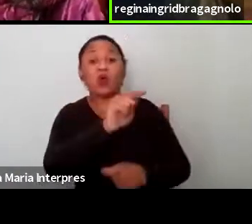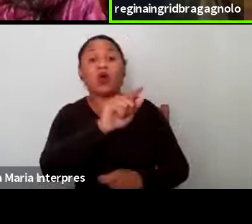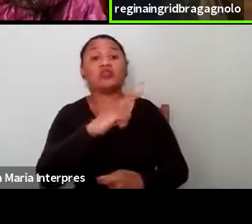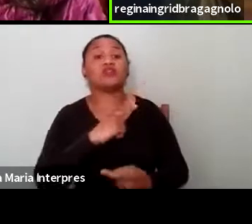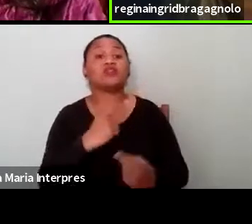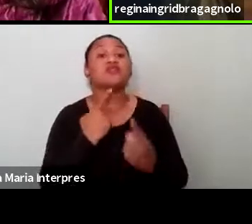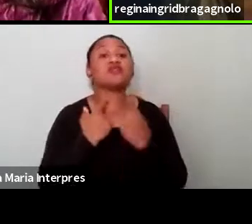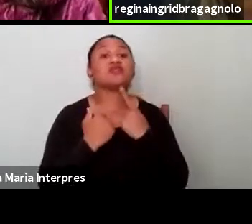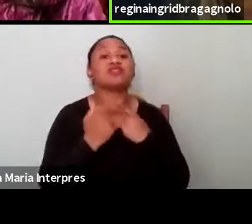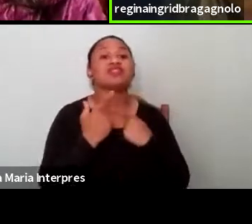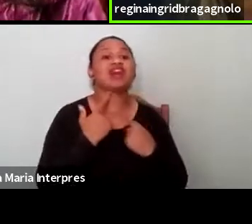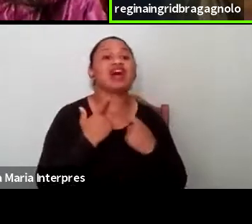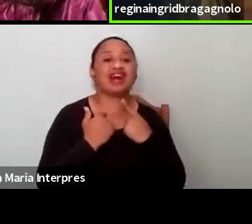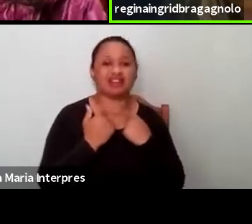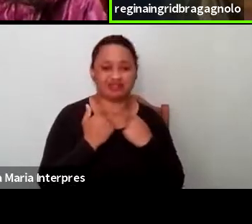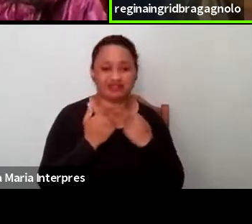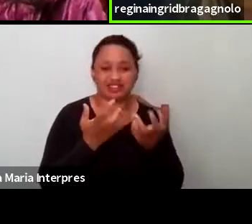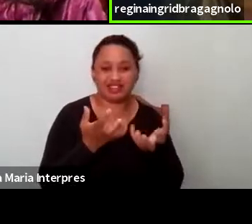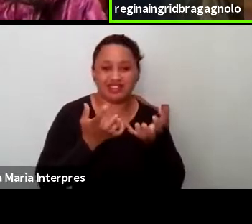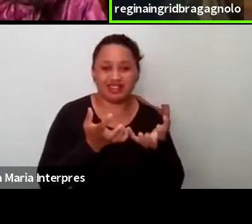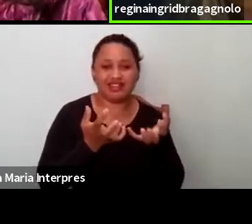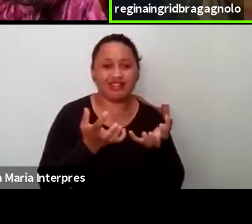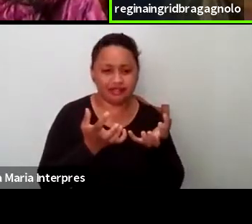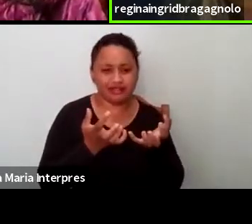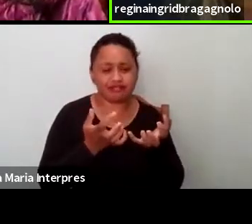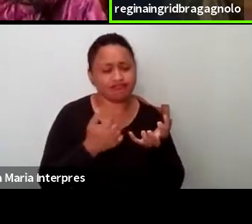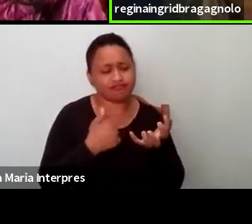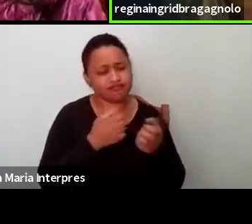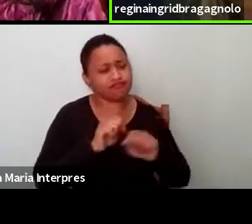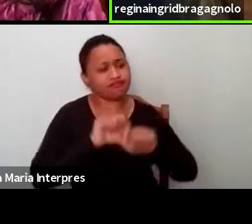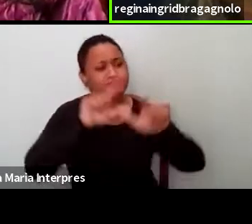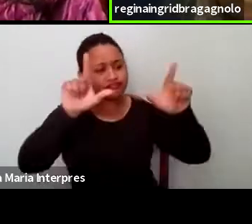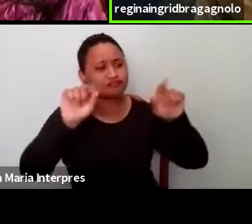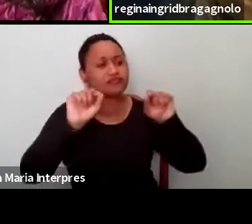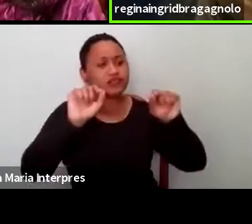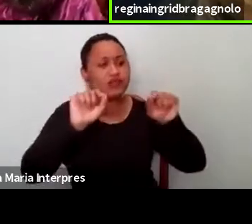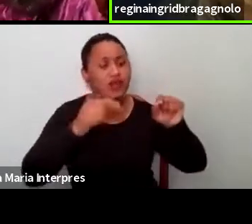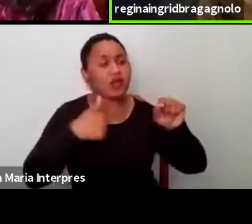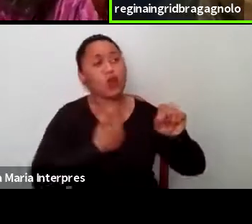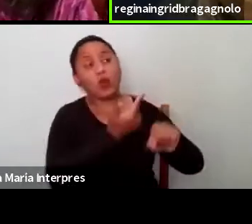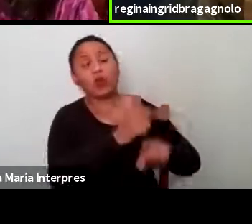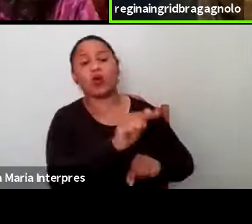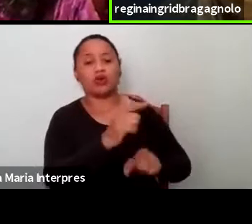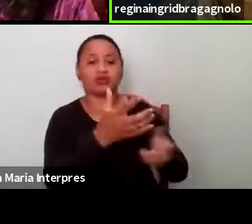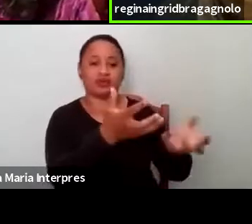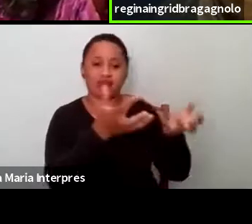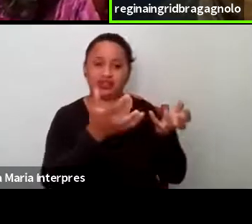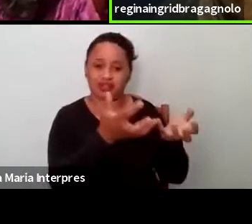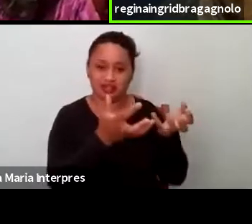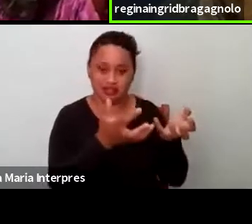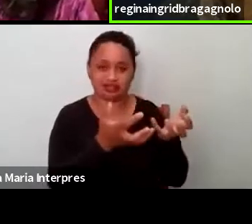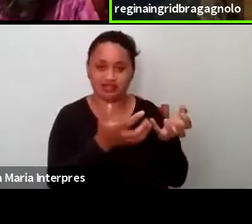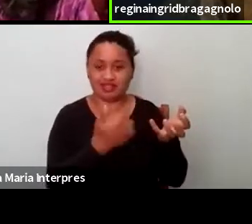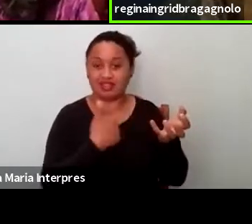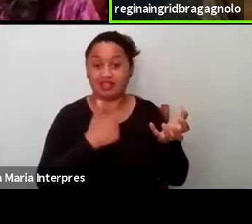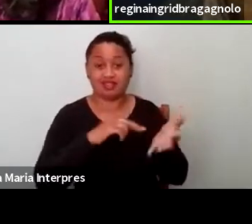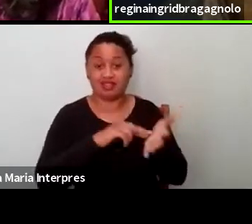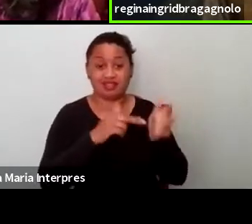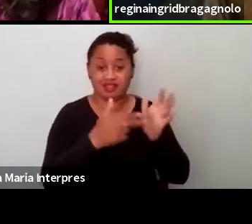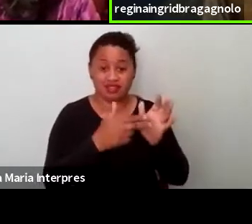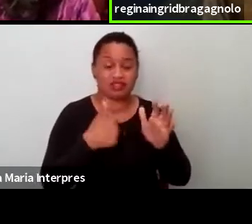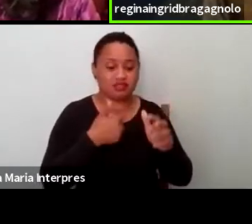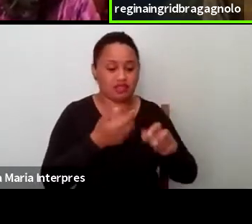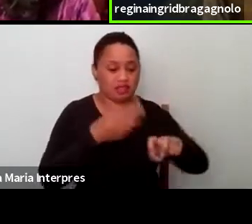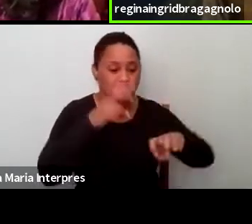dialógico, mas Freire deixa muito claro o ato de envolver o outro, e envolver o outro não é colocar numa